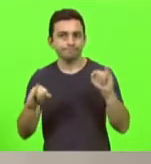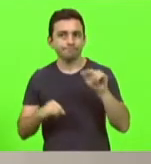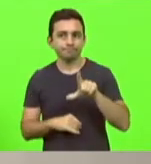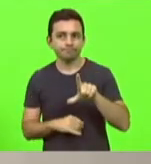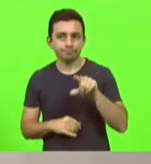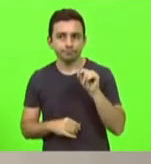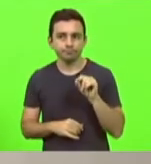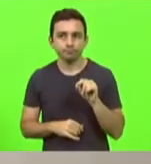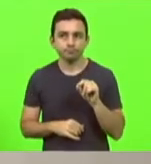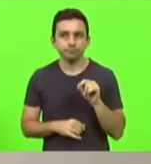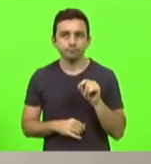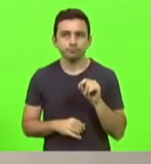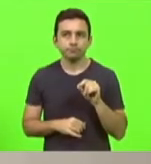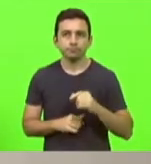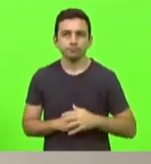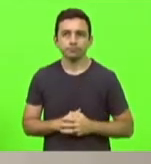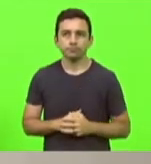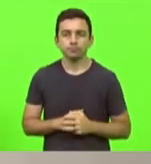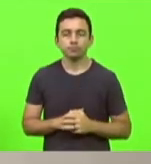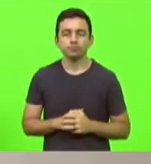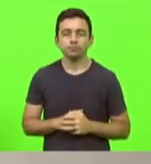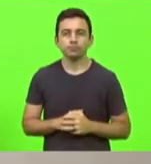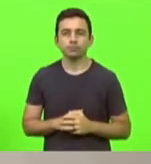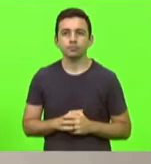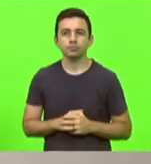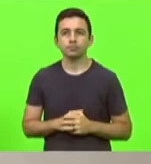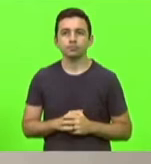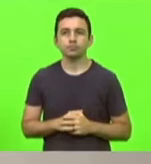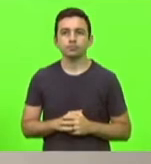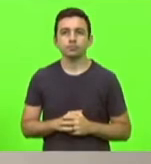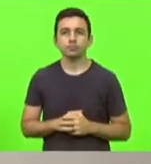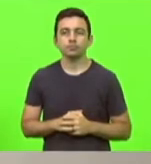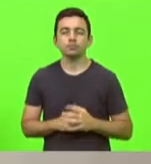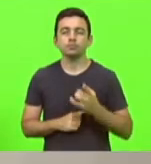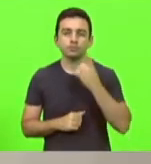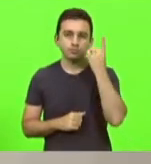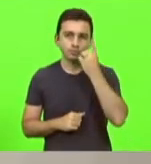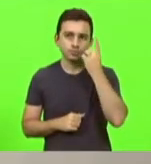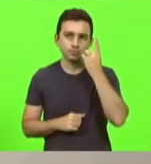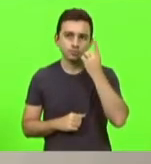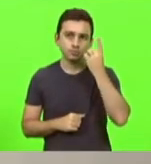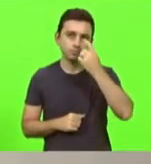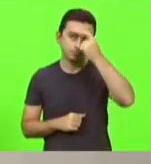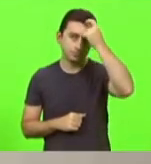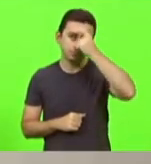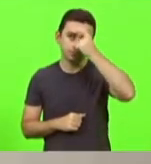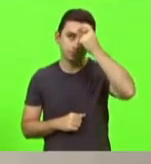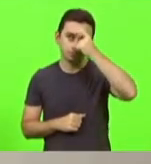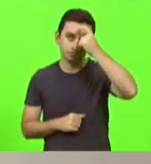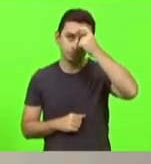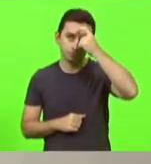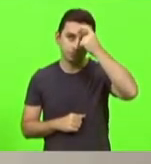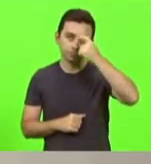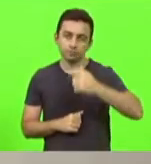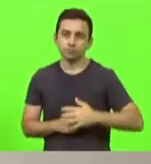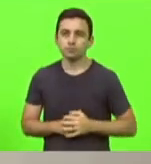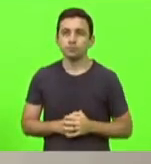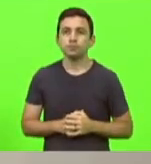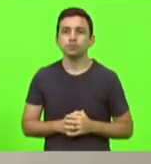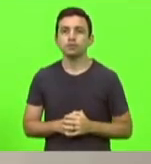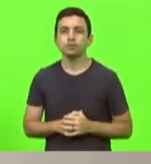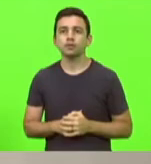declaro eleito o deputado Maurício Scudillac para